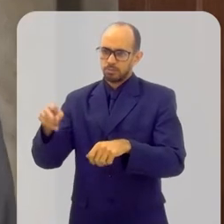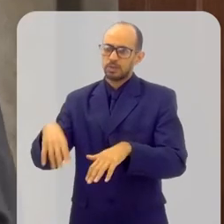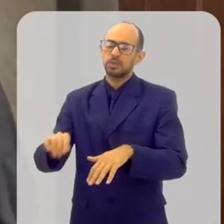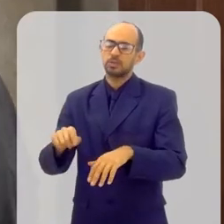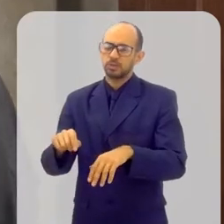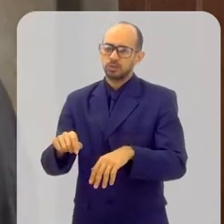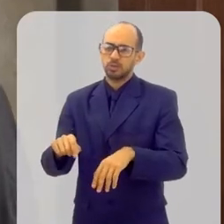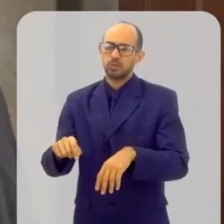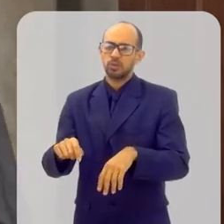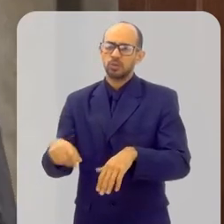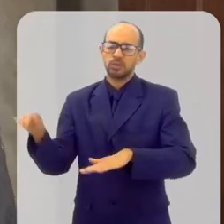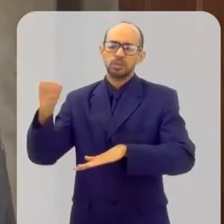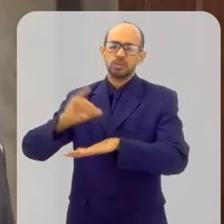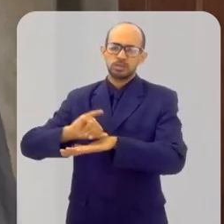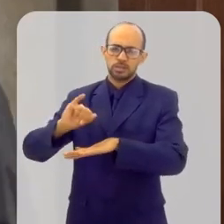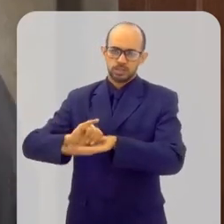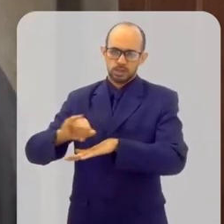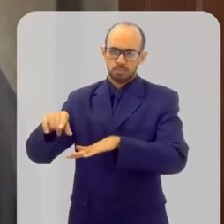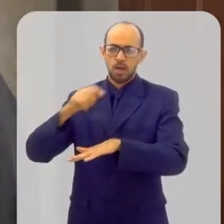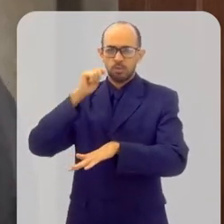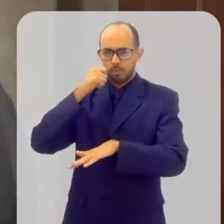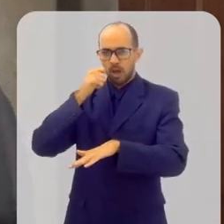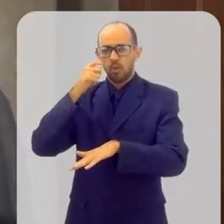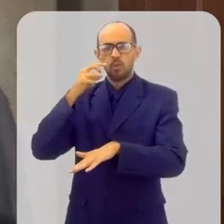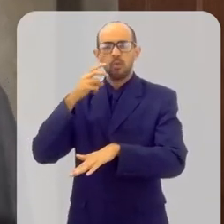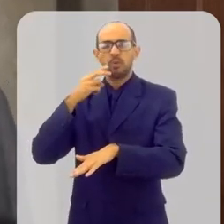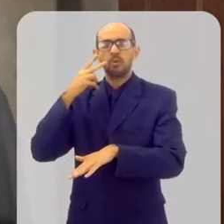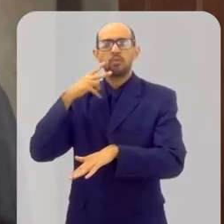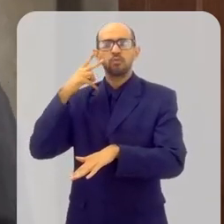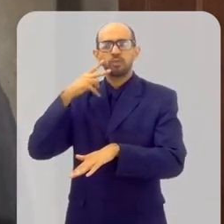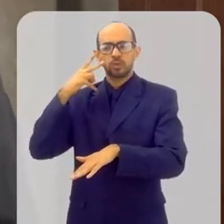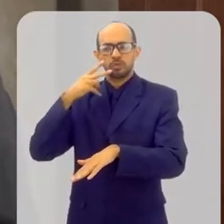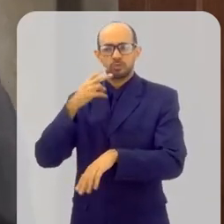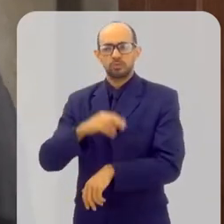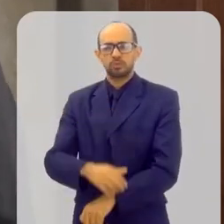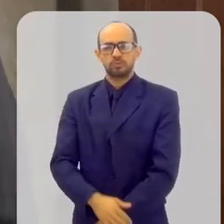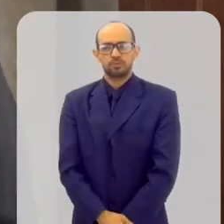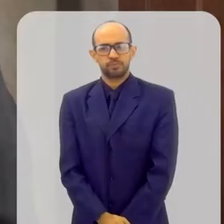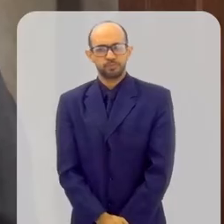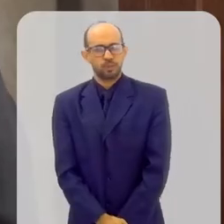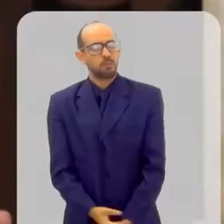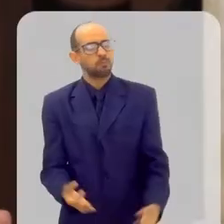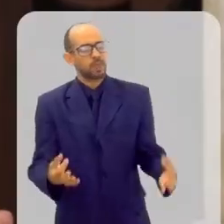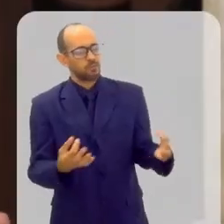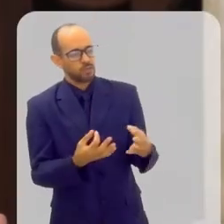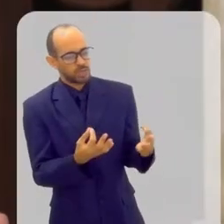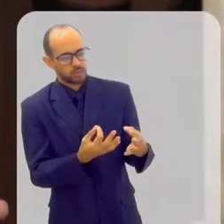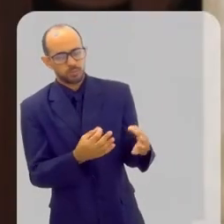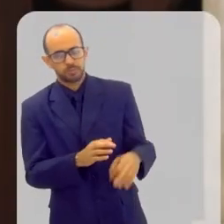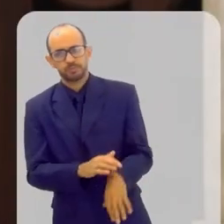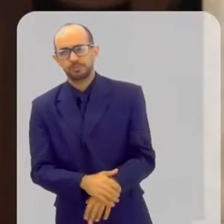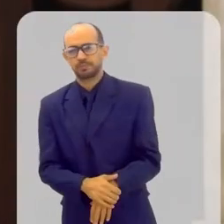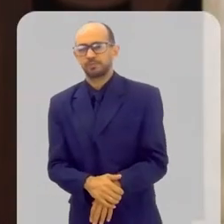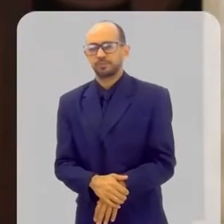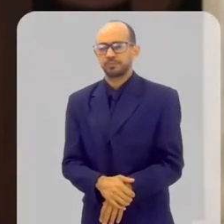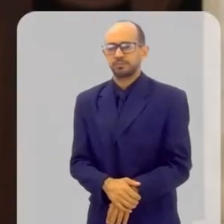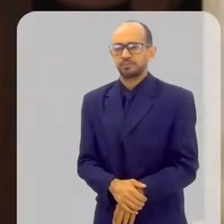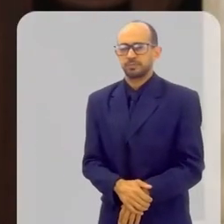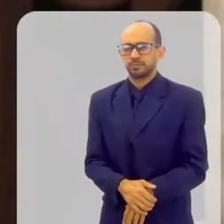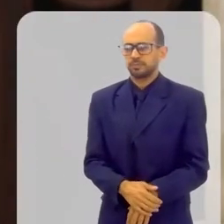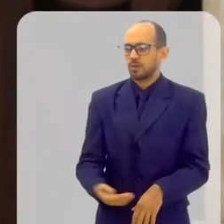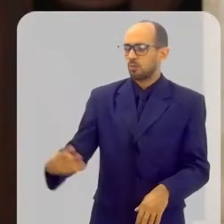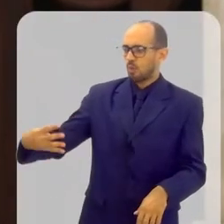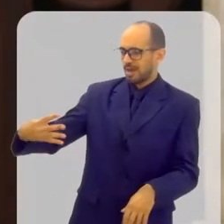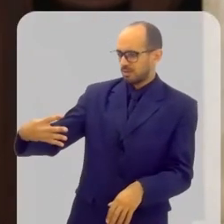celebramos, então, no rito bizantino, sobre este pano sagrado chamado Antimension. Perfeito. Então, vamos